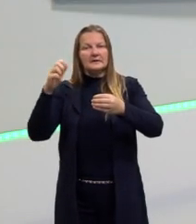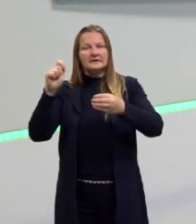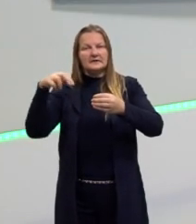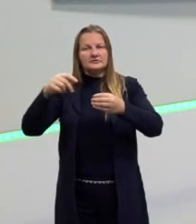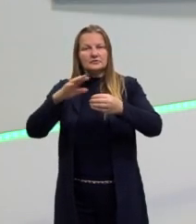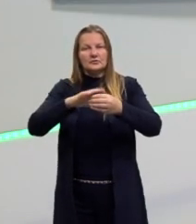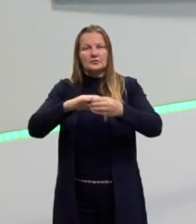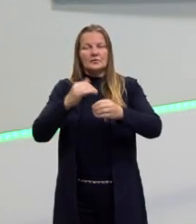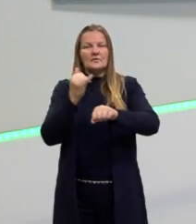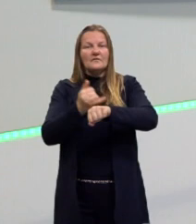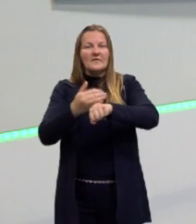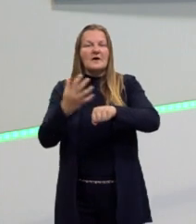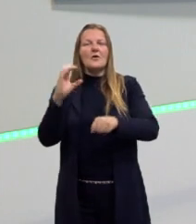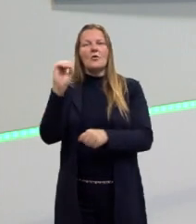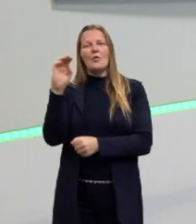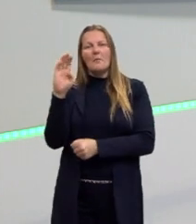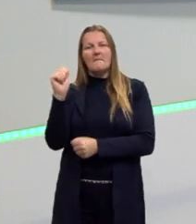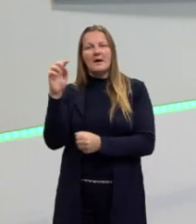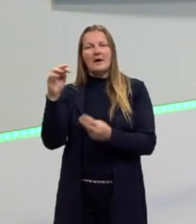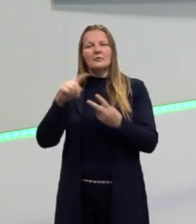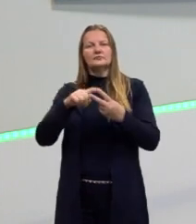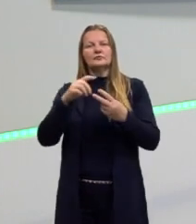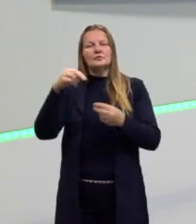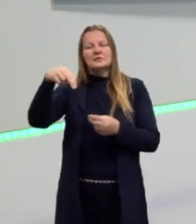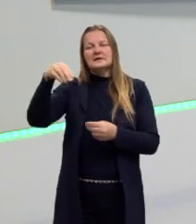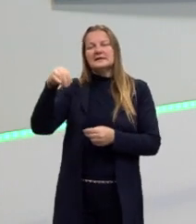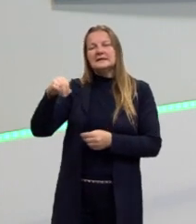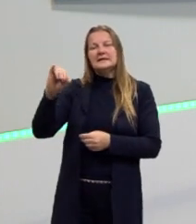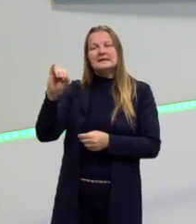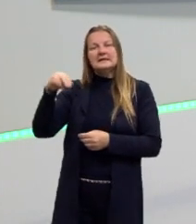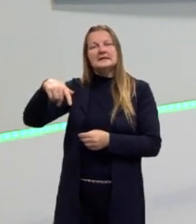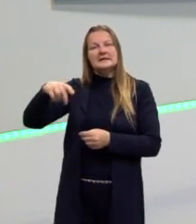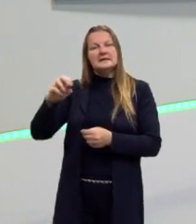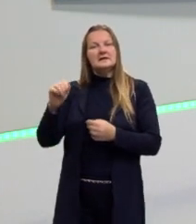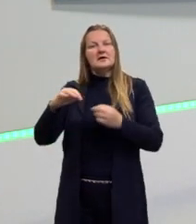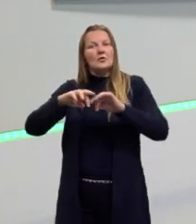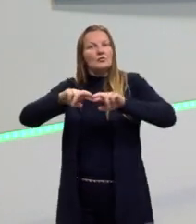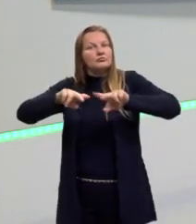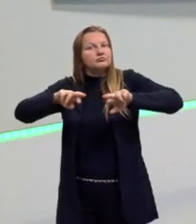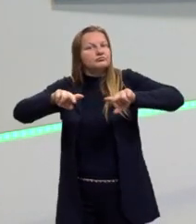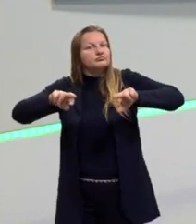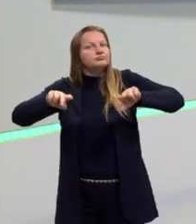então, ferro, cobalto, níquel e outras ligas, né? Que contenham esses elementos.